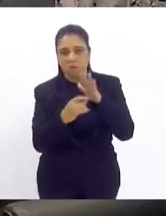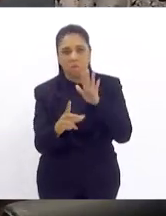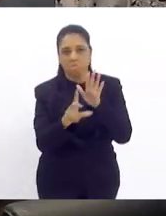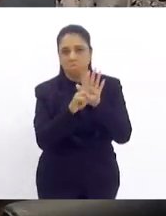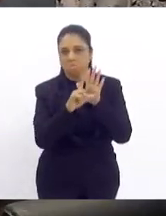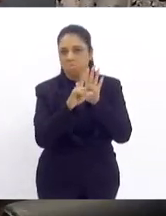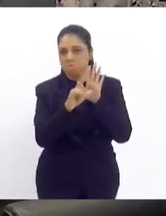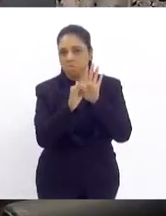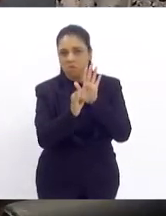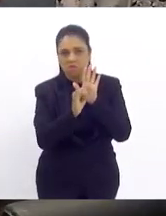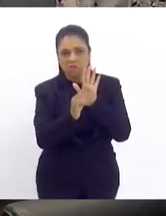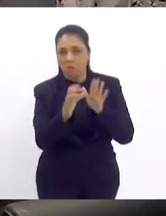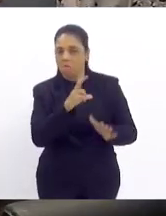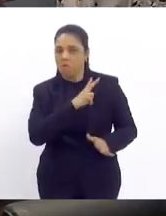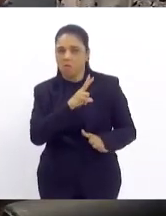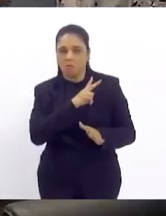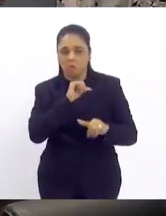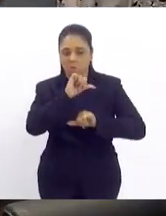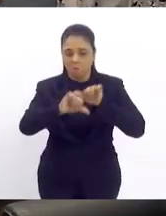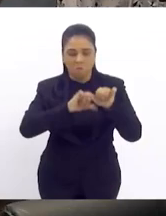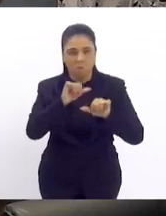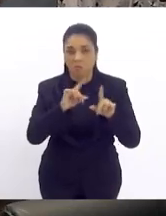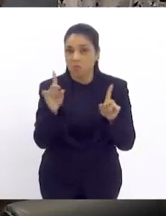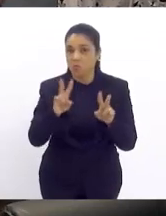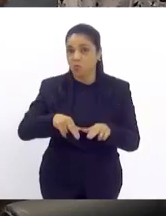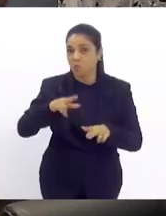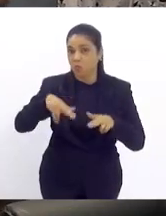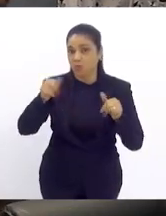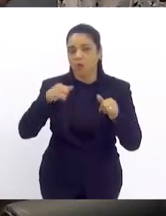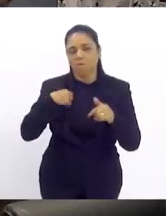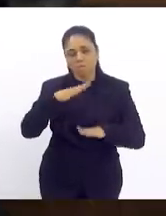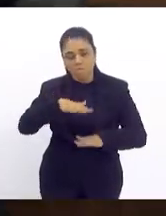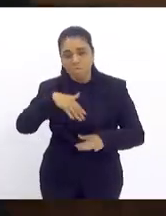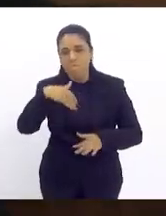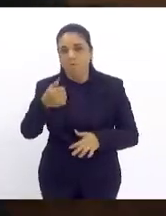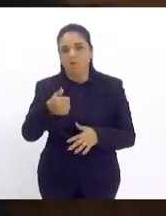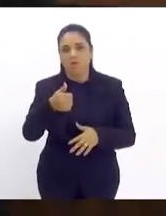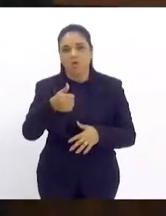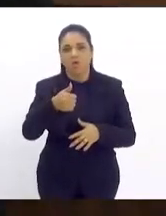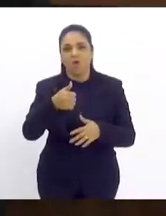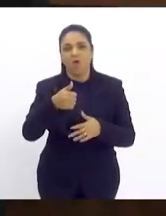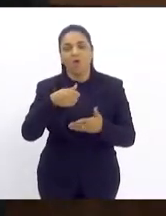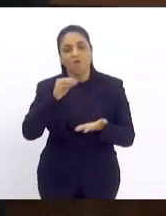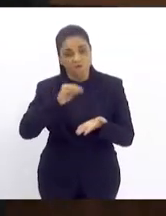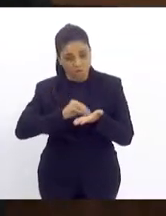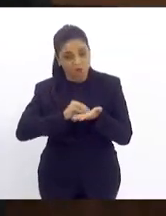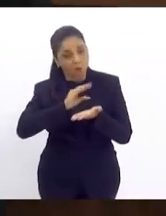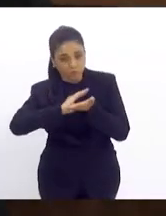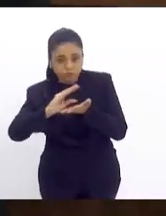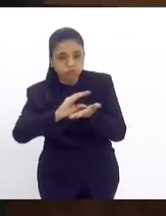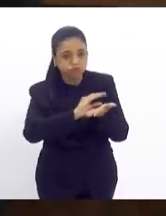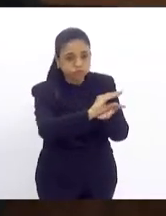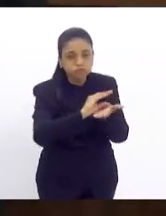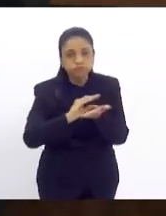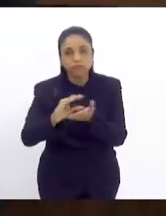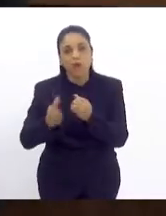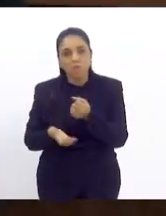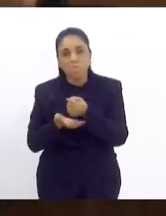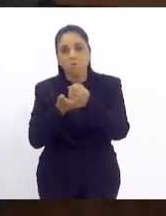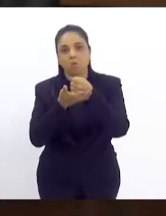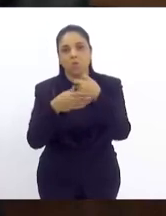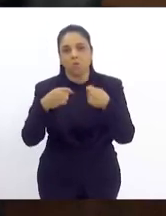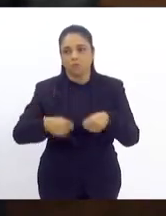dilacerado e adulterado. Continuará cada vez melhor. Agora, sim, falta investimento, falta apoio,